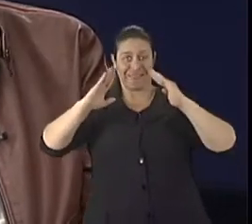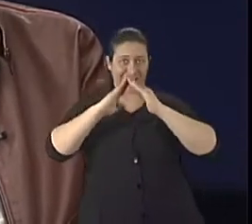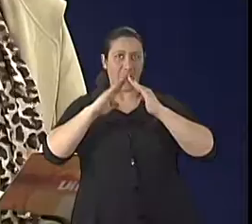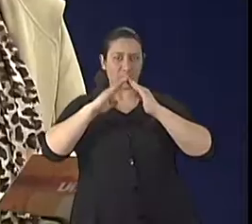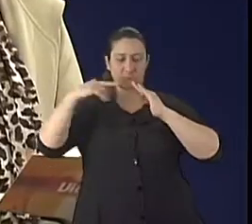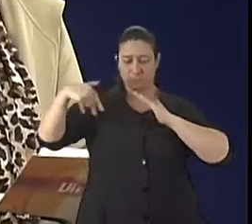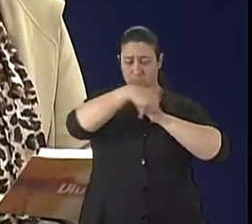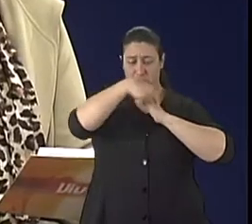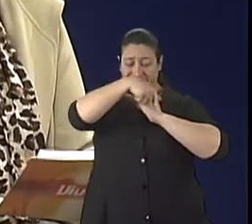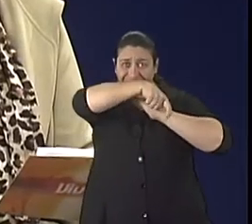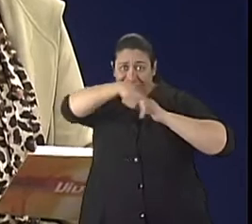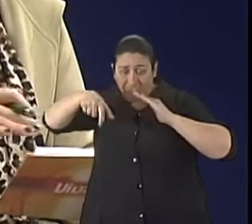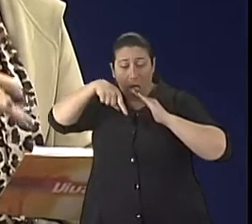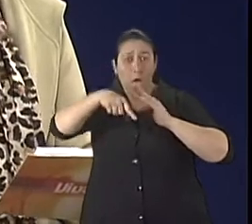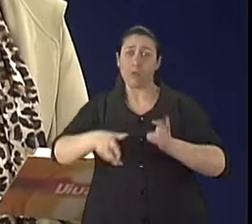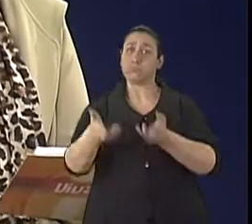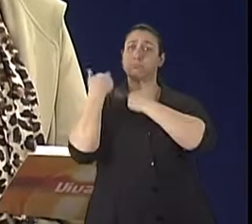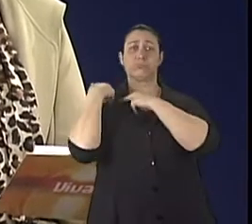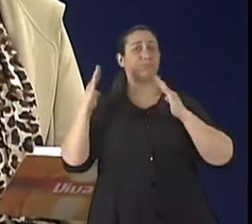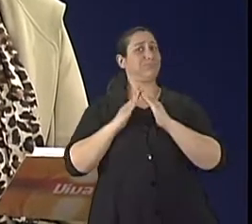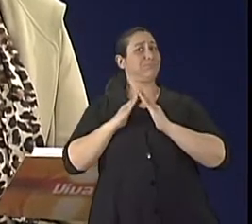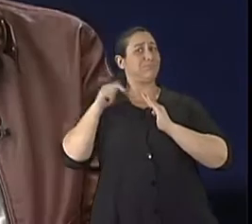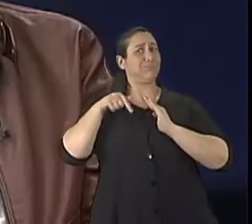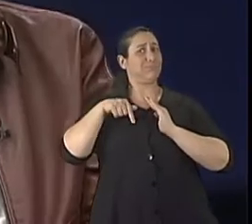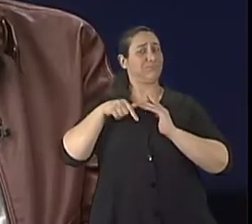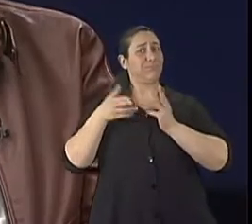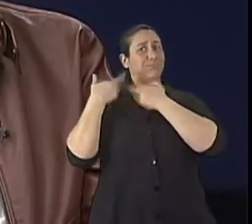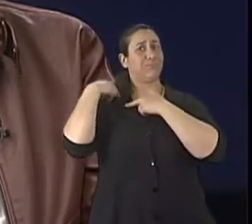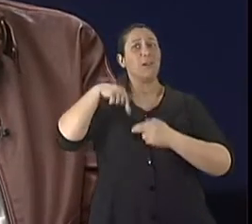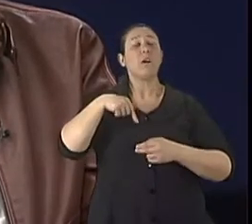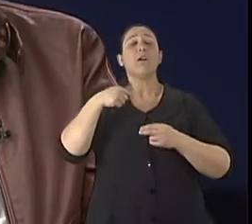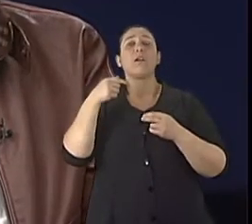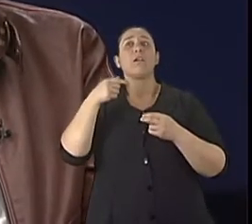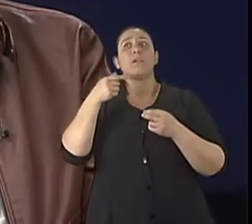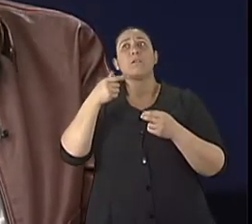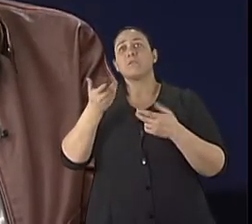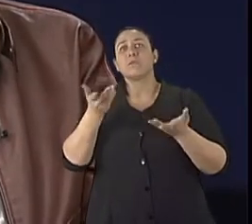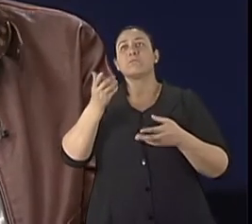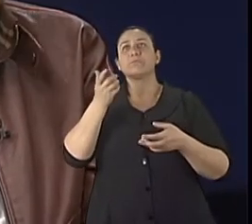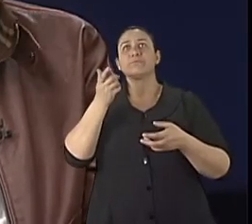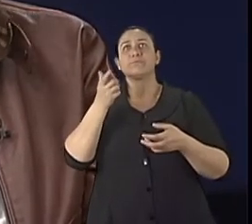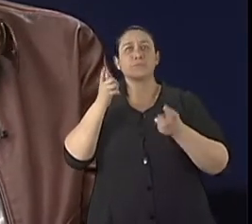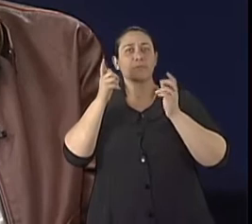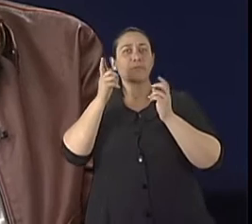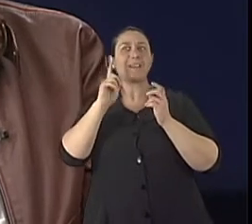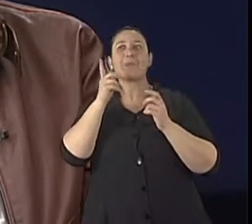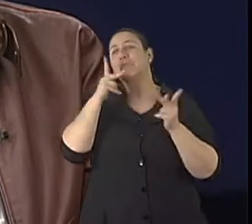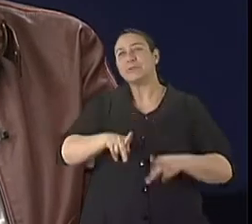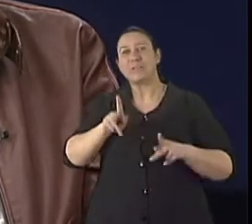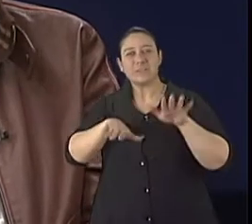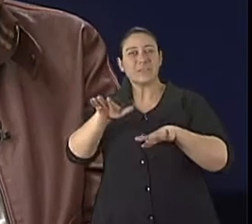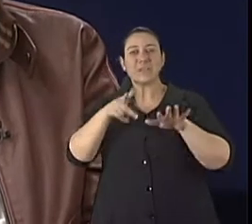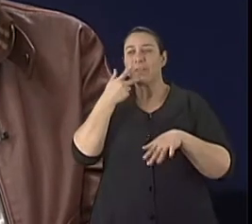antiga. Ele pode ser multado se ele deixar a calçada em desnível. Sim, vamos dizer assim, não só em desnível, mas vamos dizer assim,